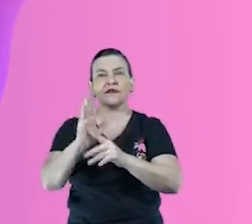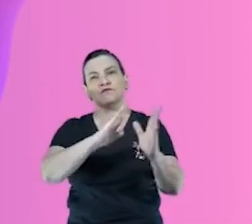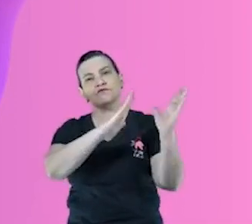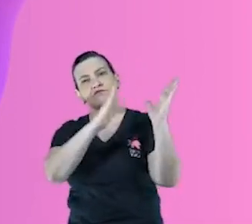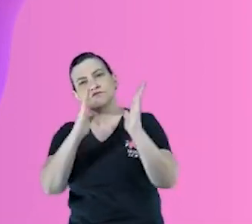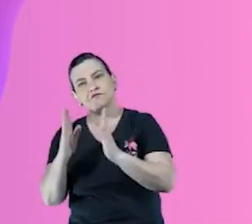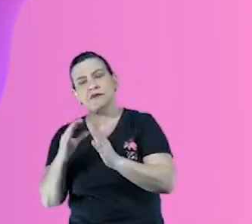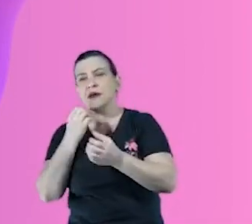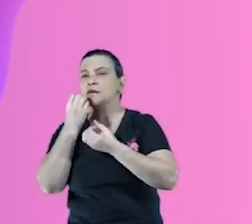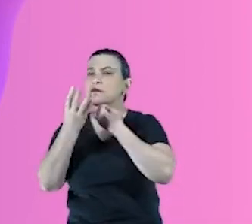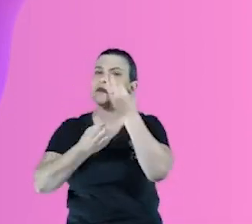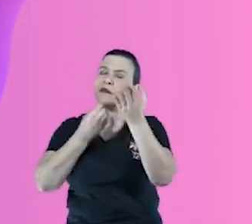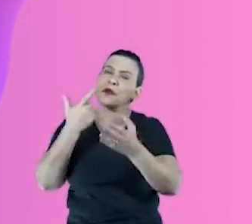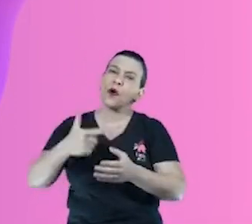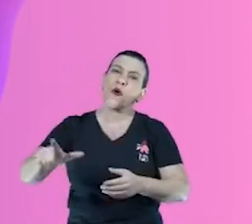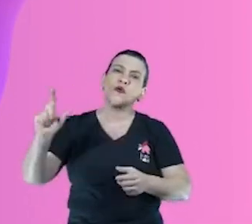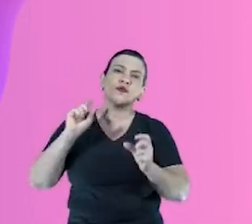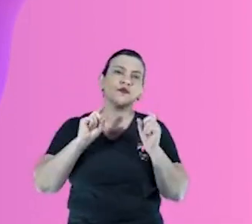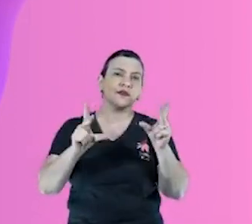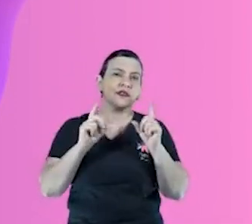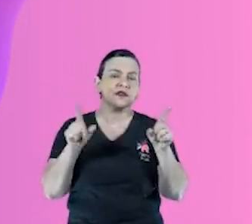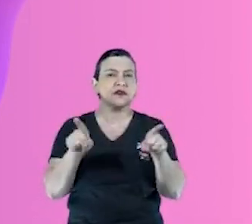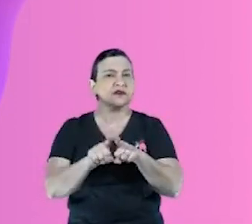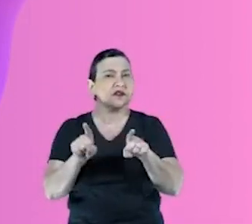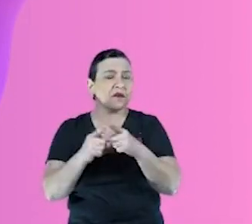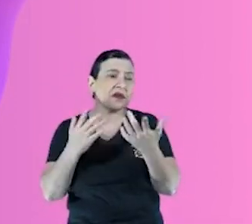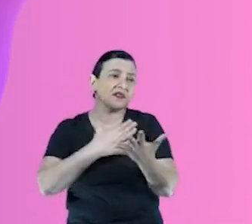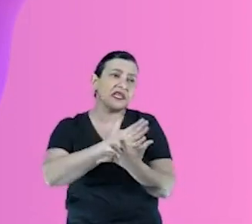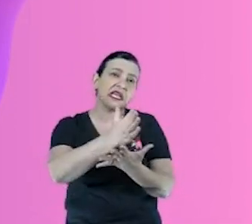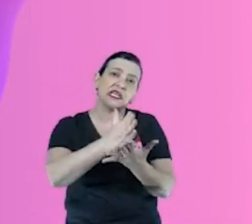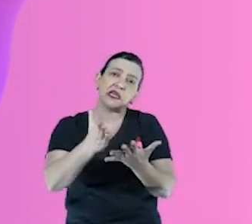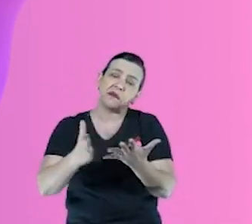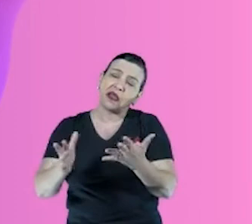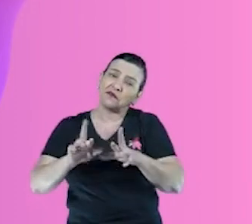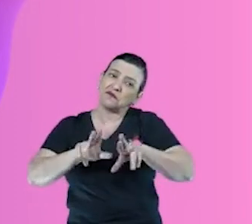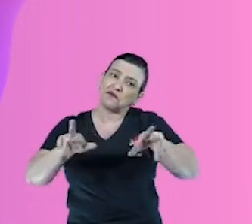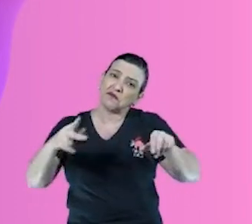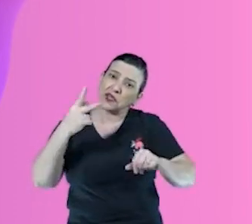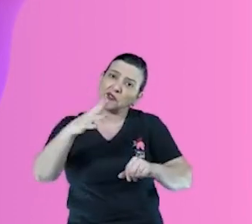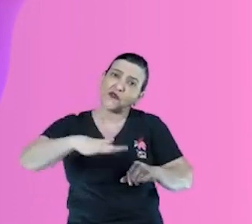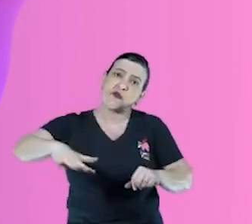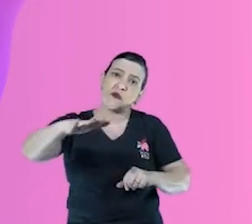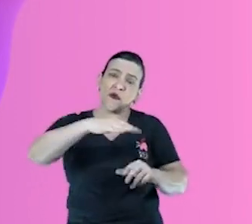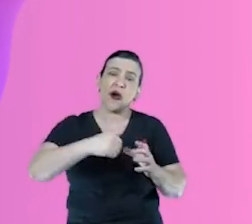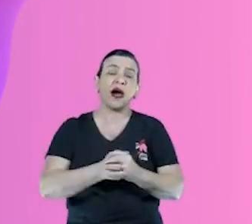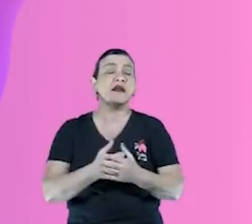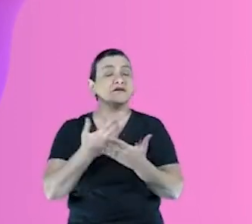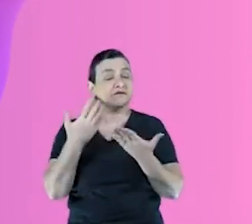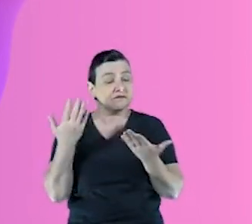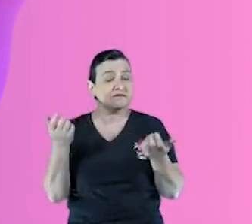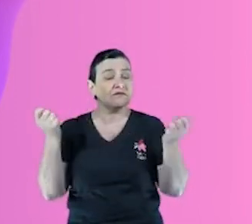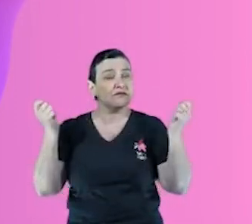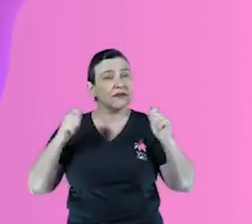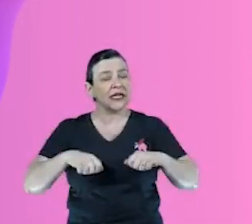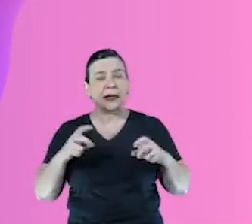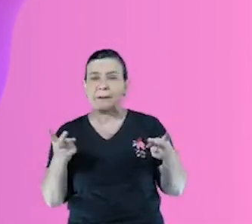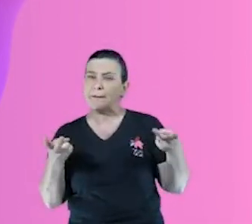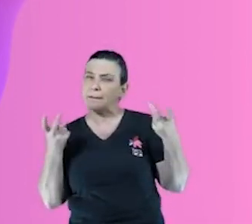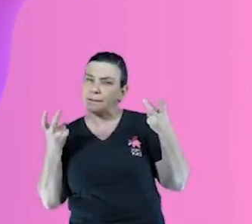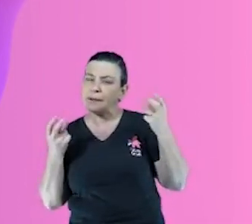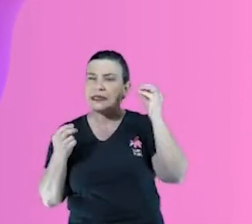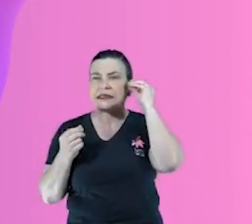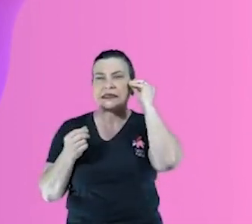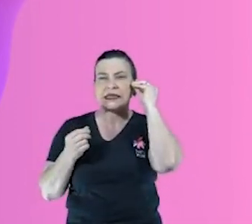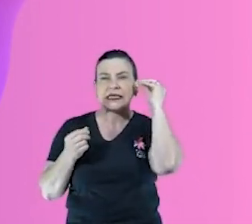vendedores, né, até mesmo de categorias que podem ser similares hoje de vocês, para terem essa visão e experimentar o que é